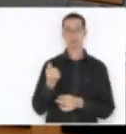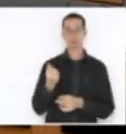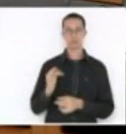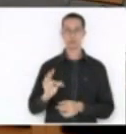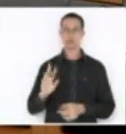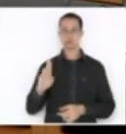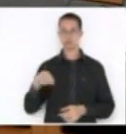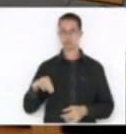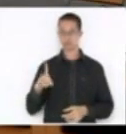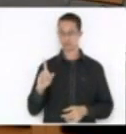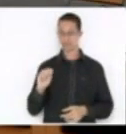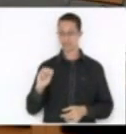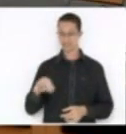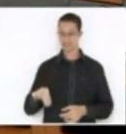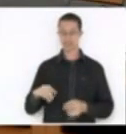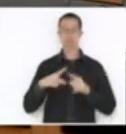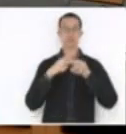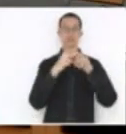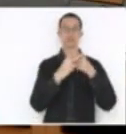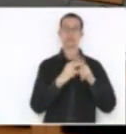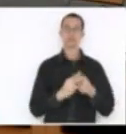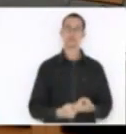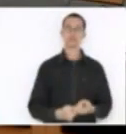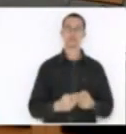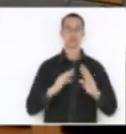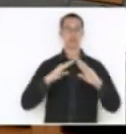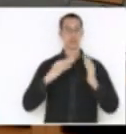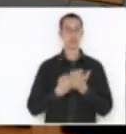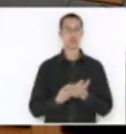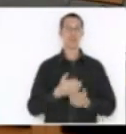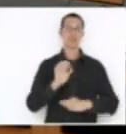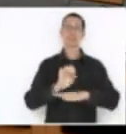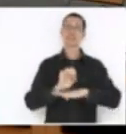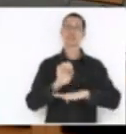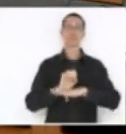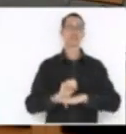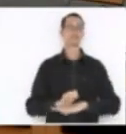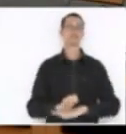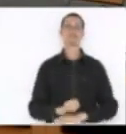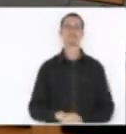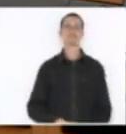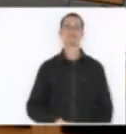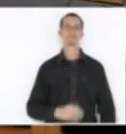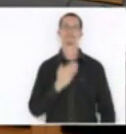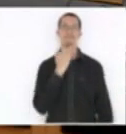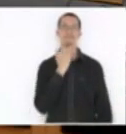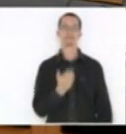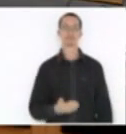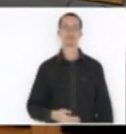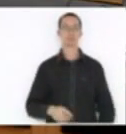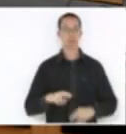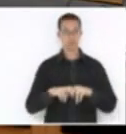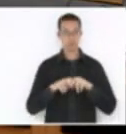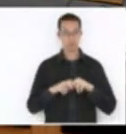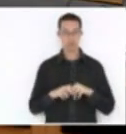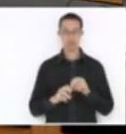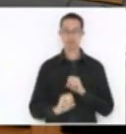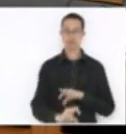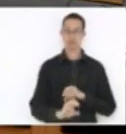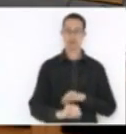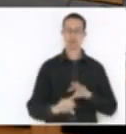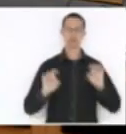vai. Não existe essa possibilidade. E por isso que foi colocada a educação especial, porque